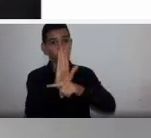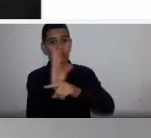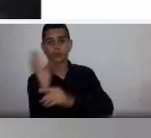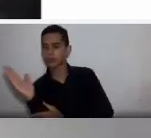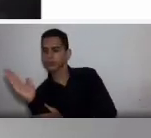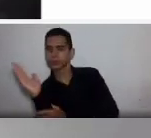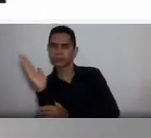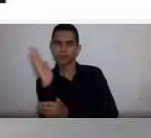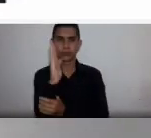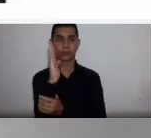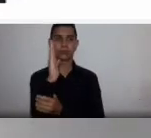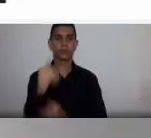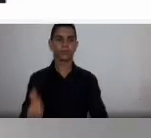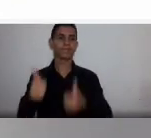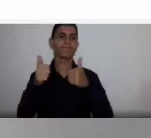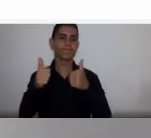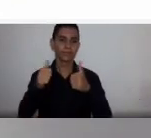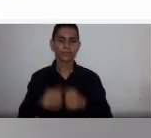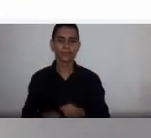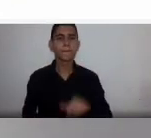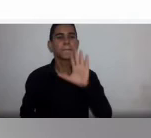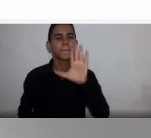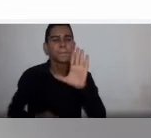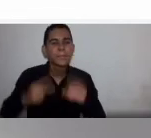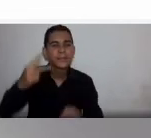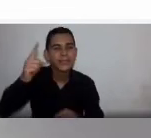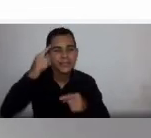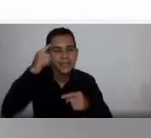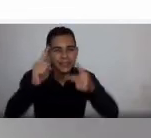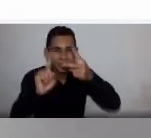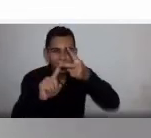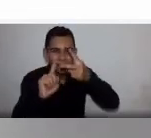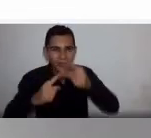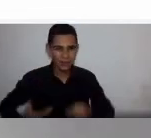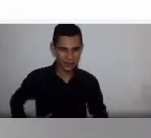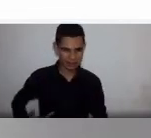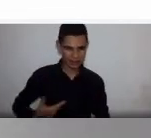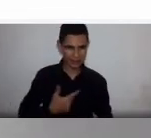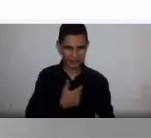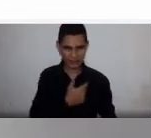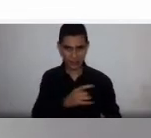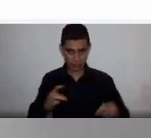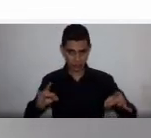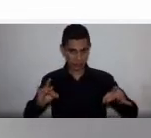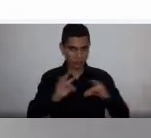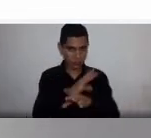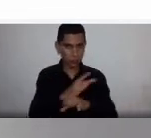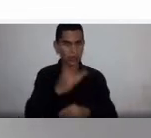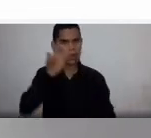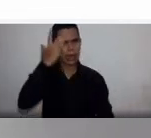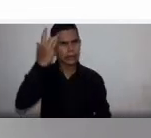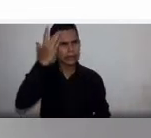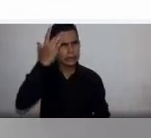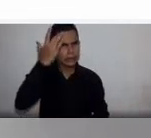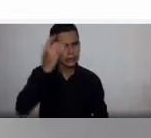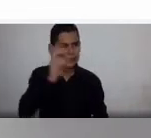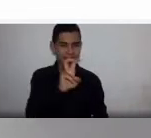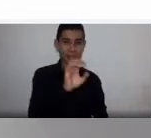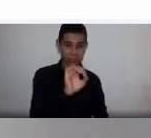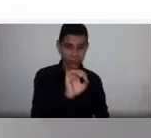na cirurgia, a segunda cirurgia, onde se retificou a coluna, foi feita 50 dias após a primeira.